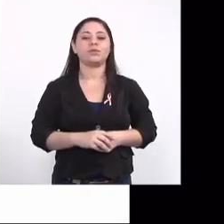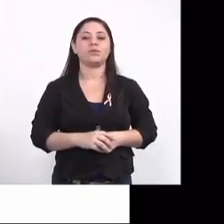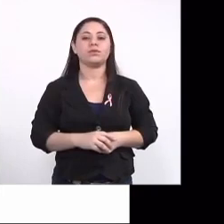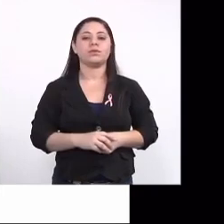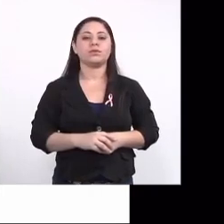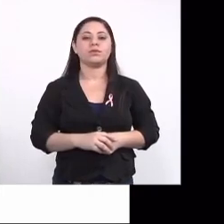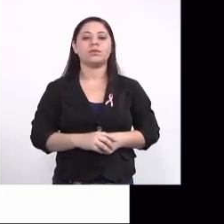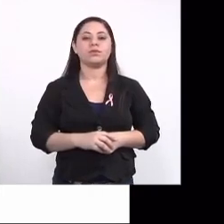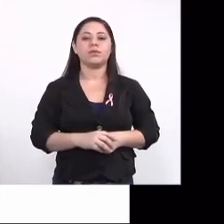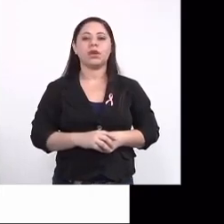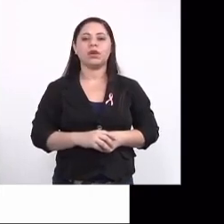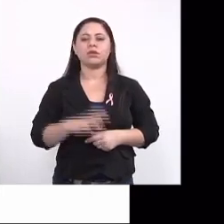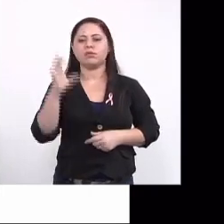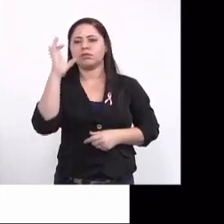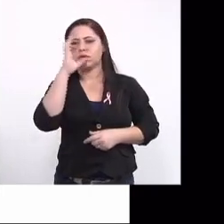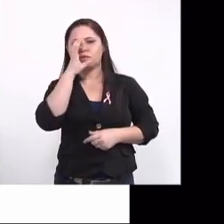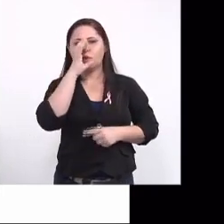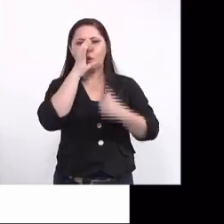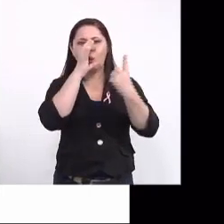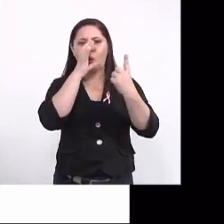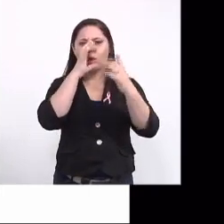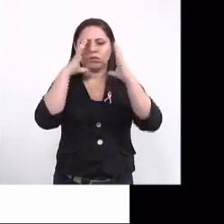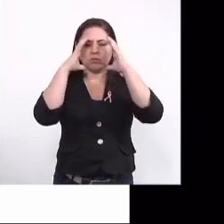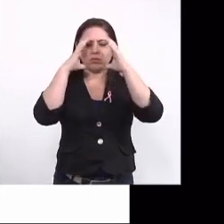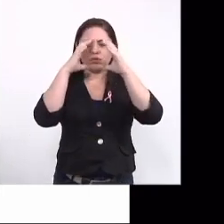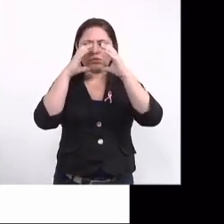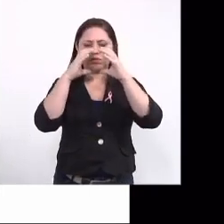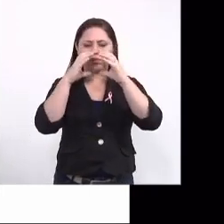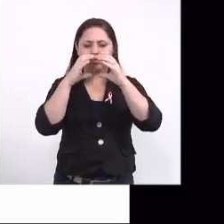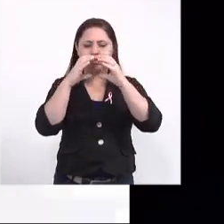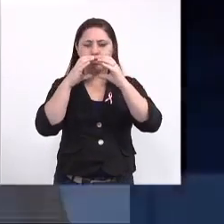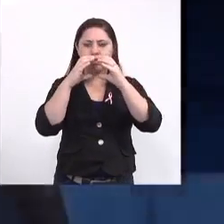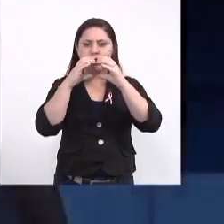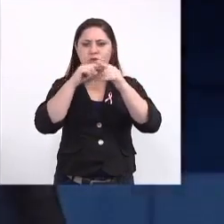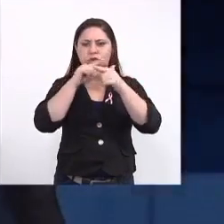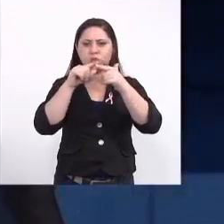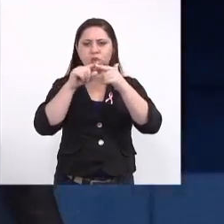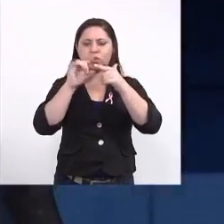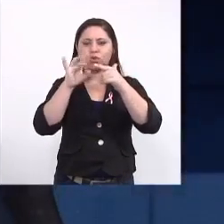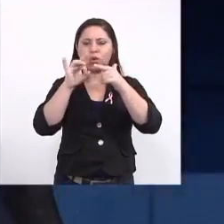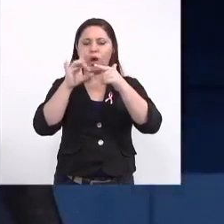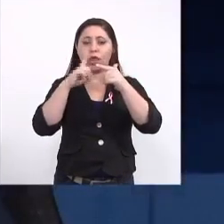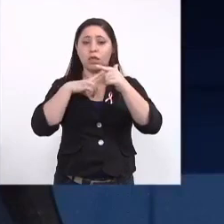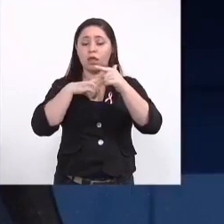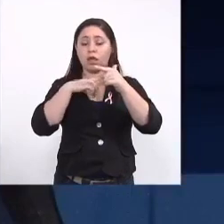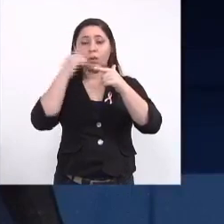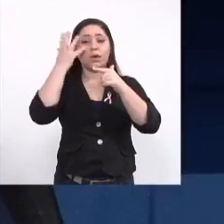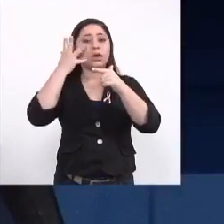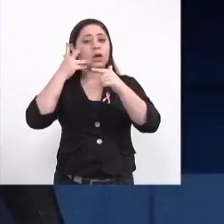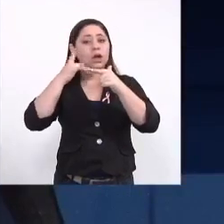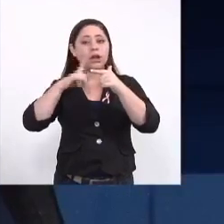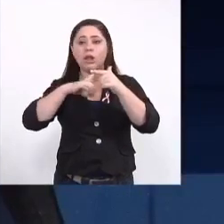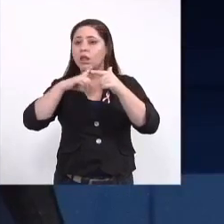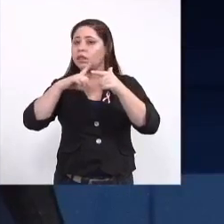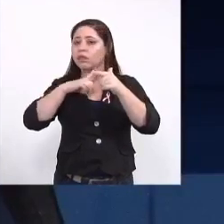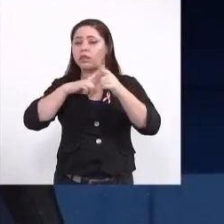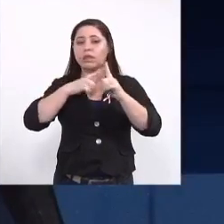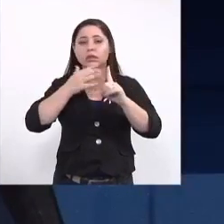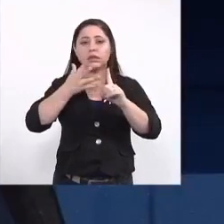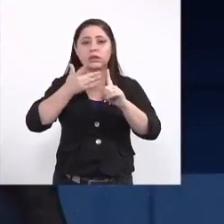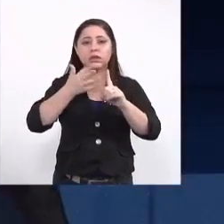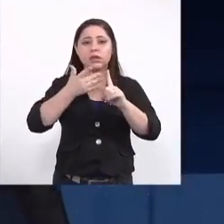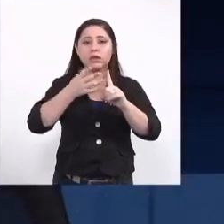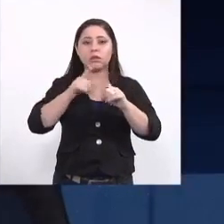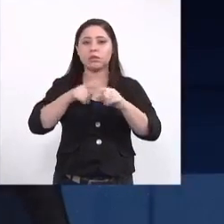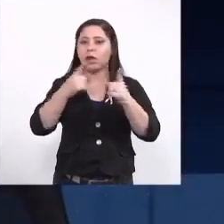Nós observamos um caso de microcefania secundária e um caso de criança que tem toda a clínica de síndrome congênita,